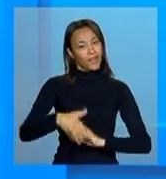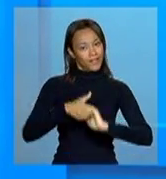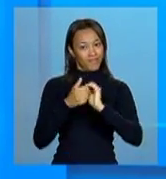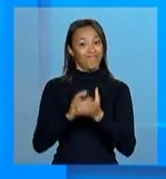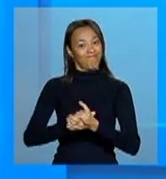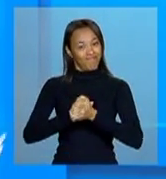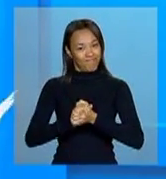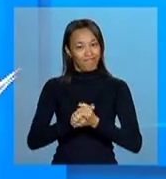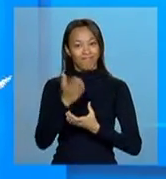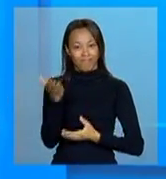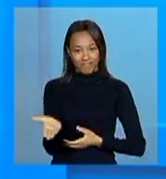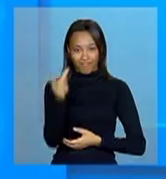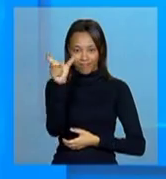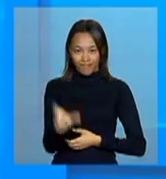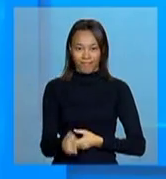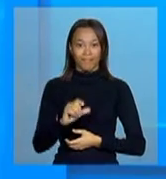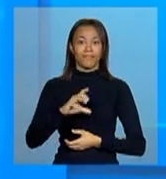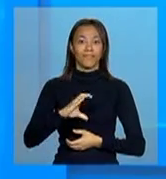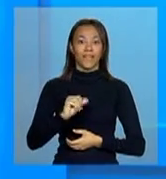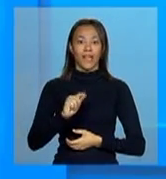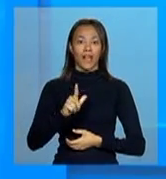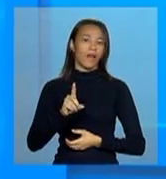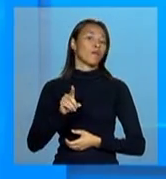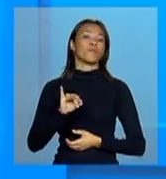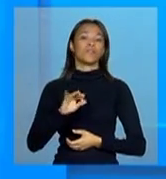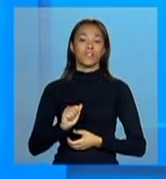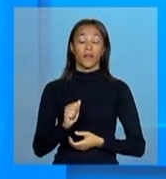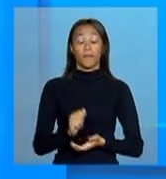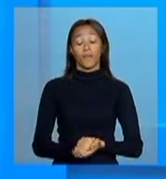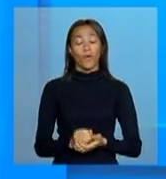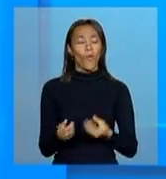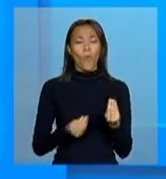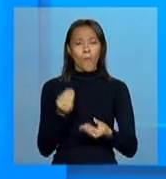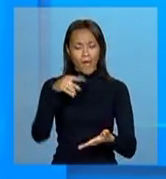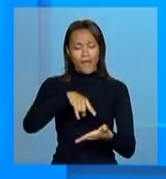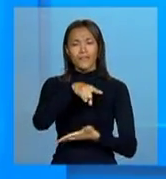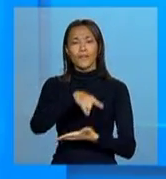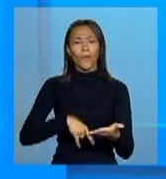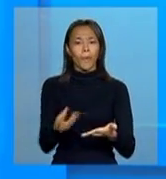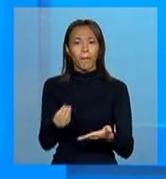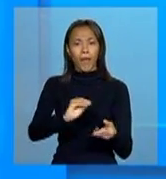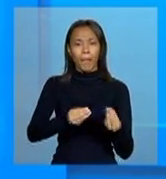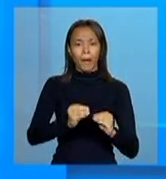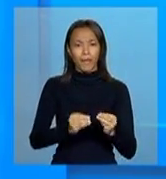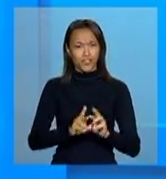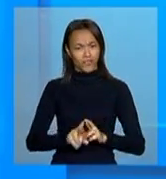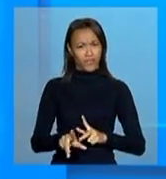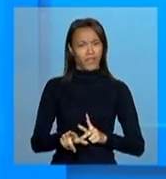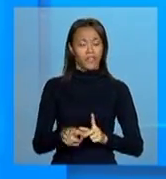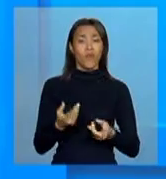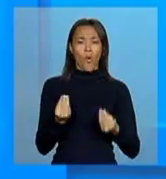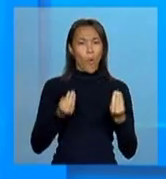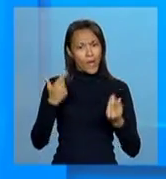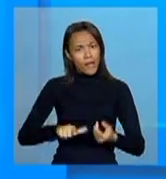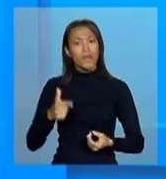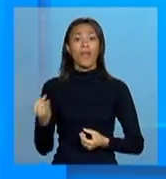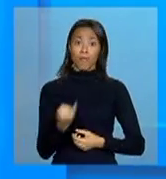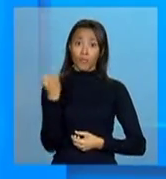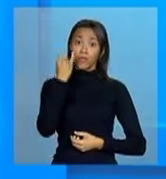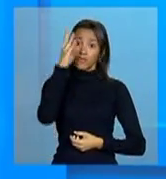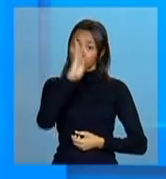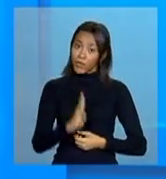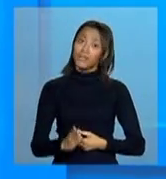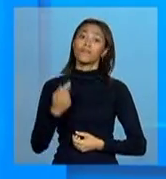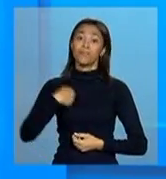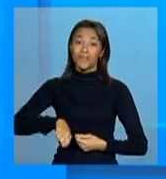Cláudia. Cláudia, o cadastro diferenciado. Vamos voltar a conversar sobre isso, porque é muito importante. O Brasil